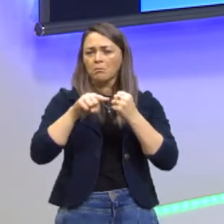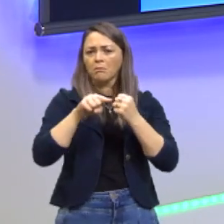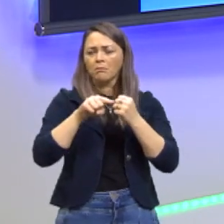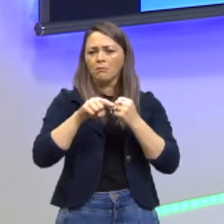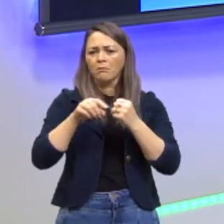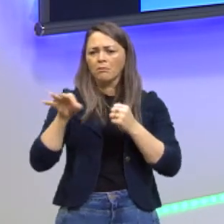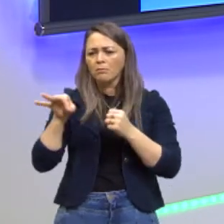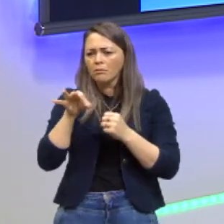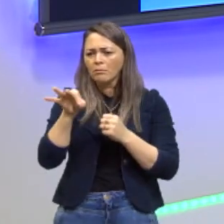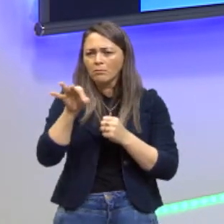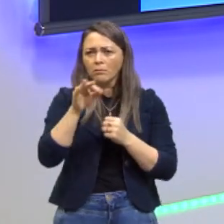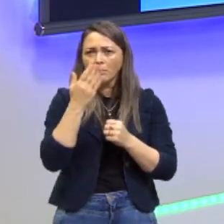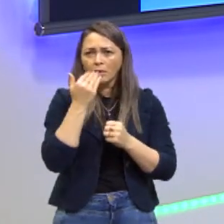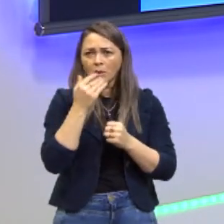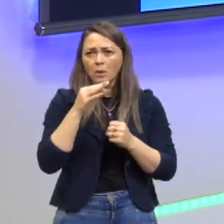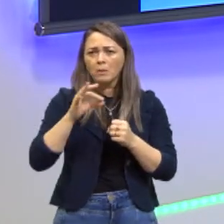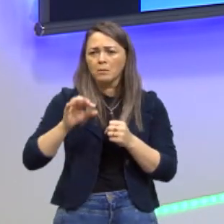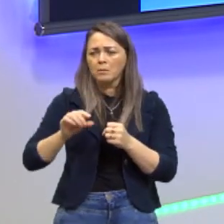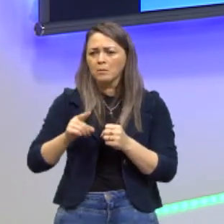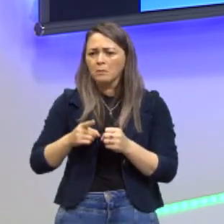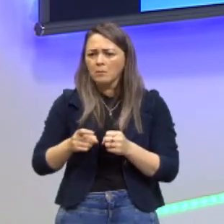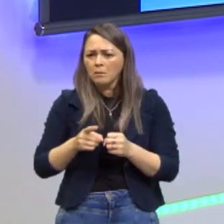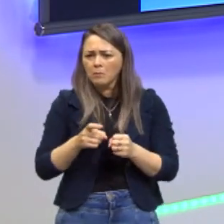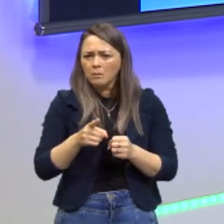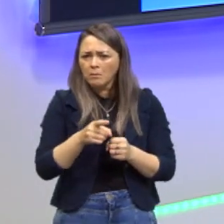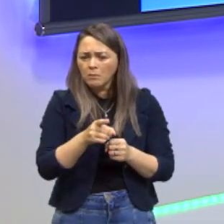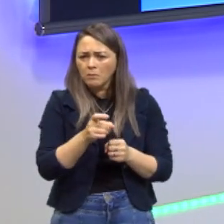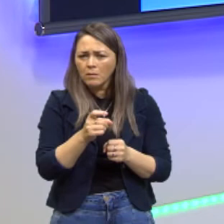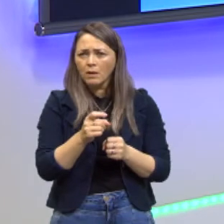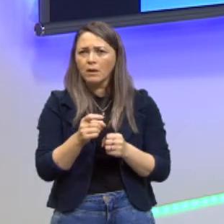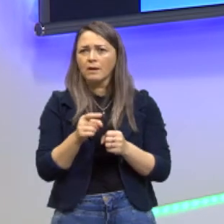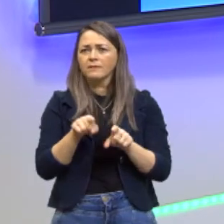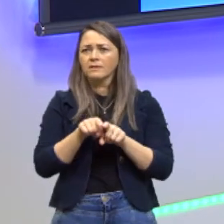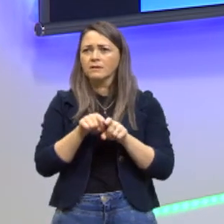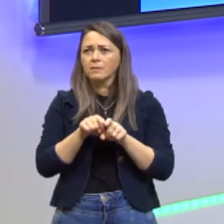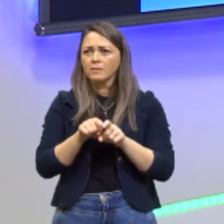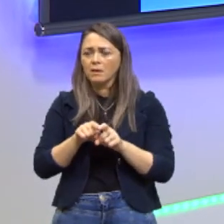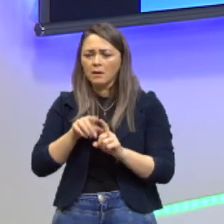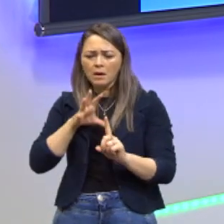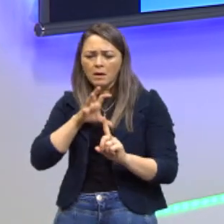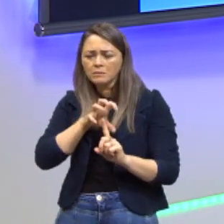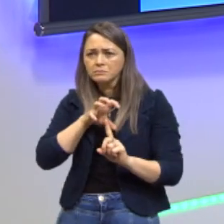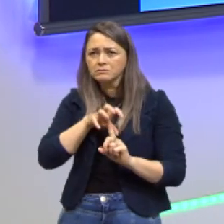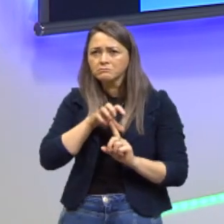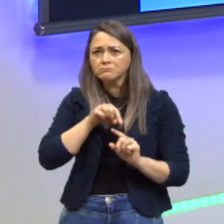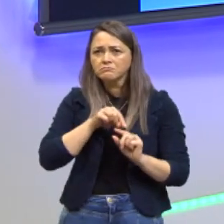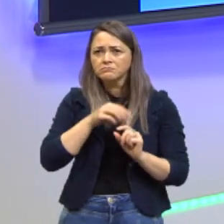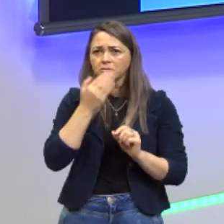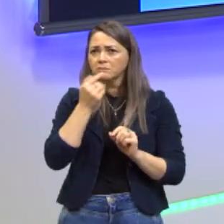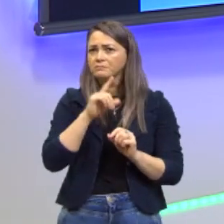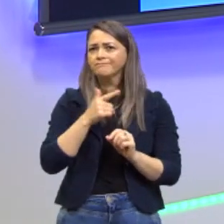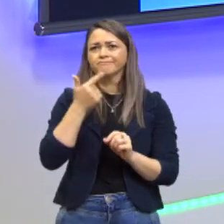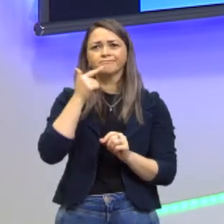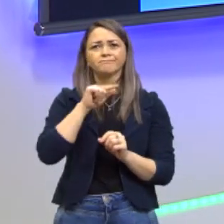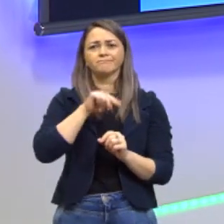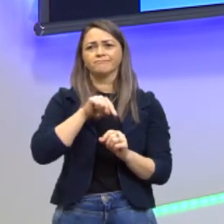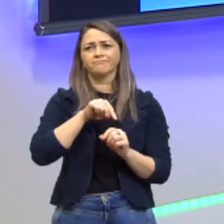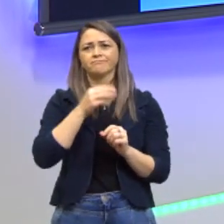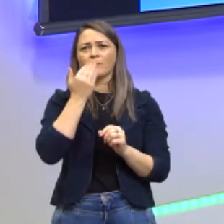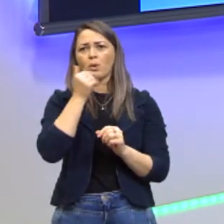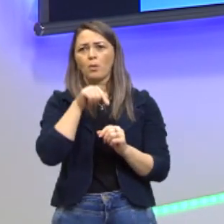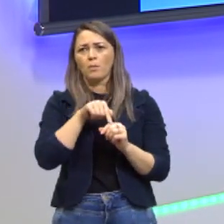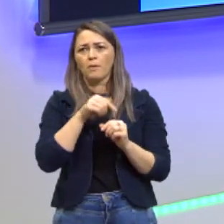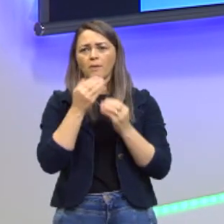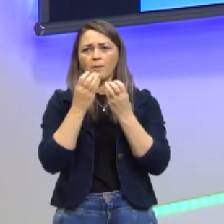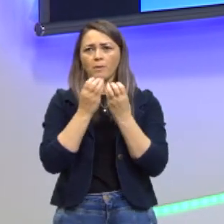muitas larvas que atacam lavouras, acabam não comendo mais. Por